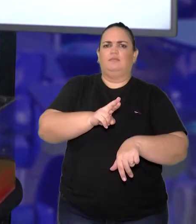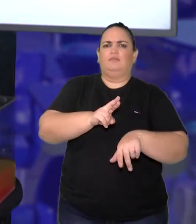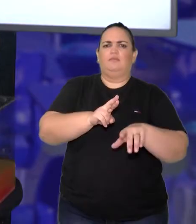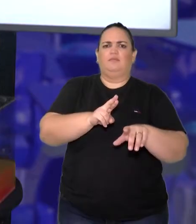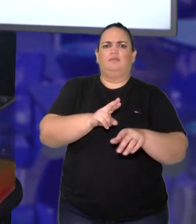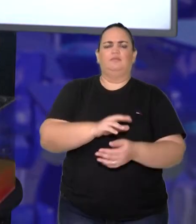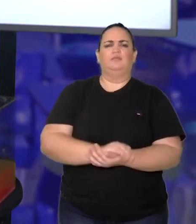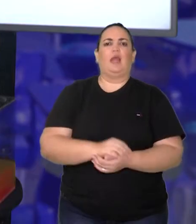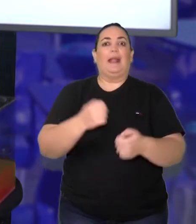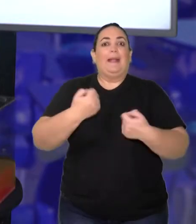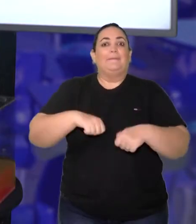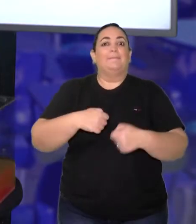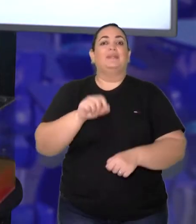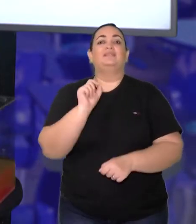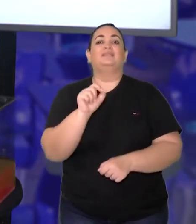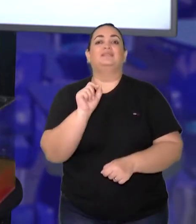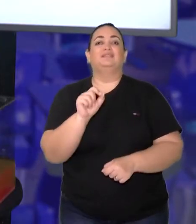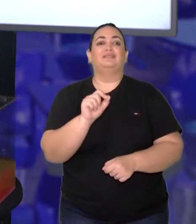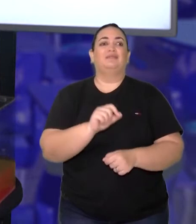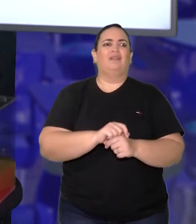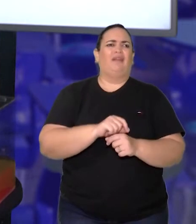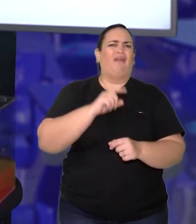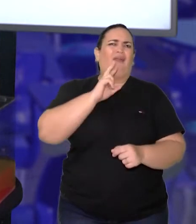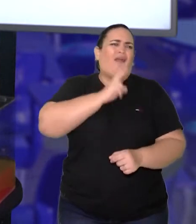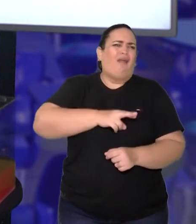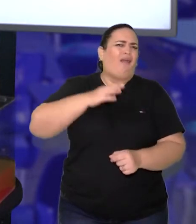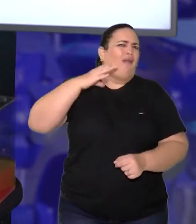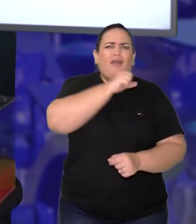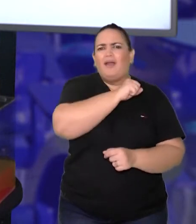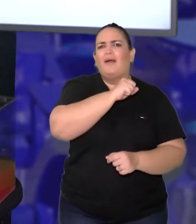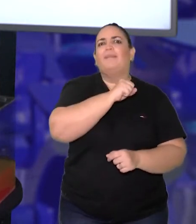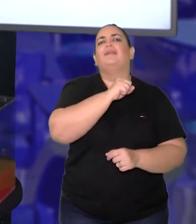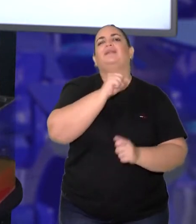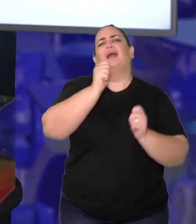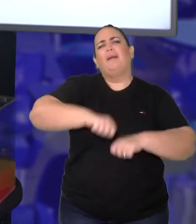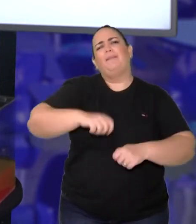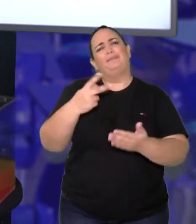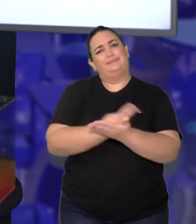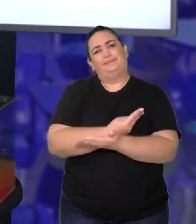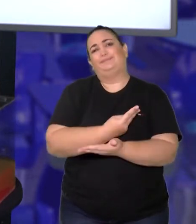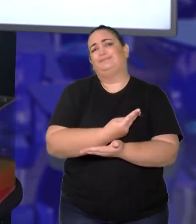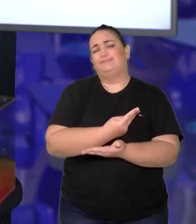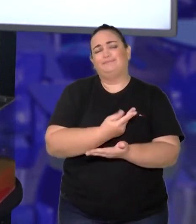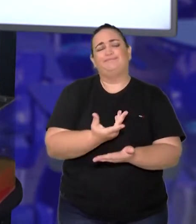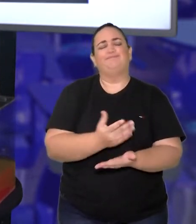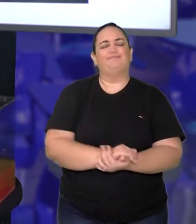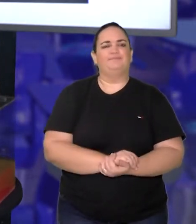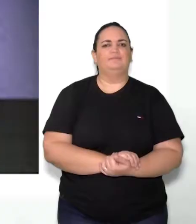ter a necessidade de responder de imediato, às vezes acabamos errando a resposta, tá?